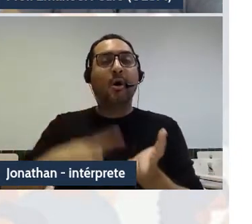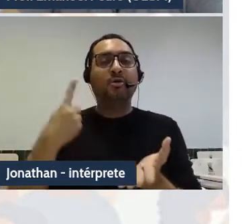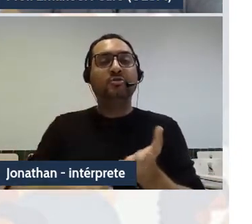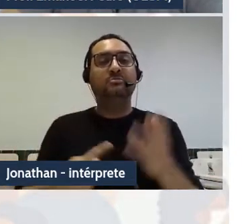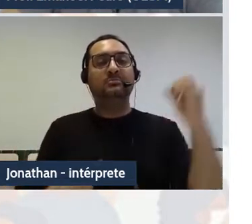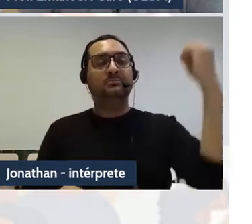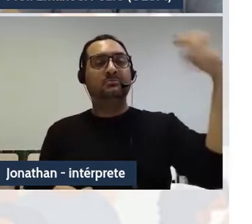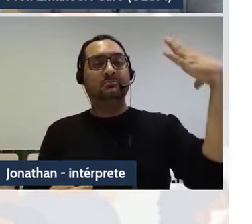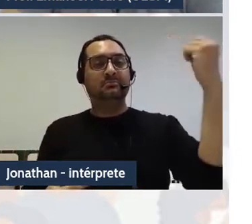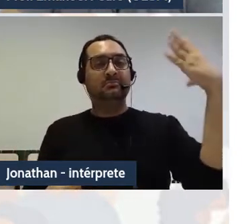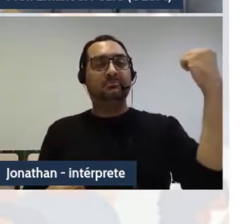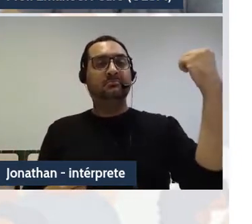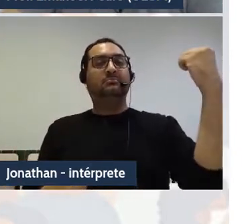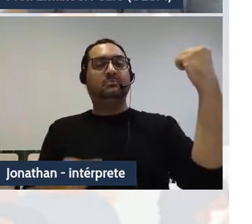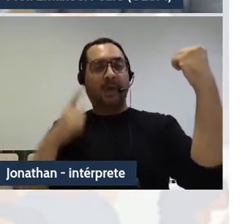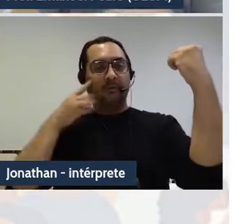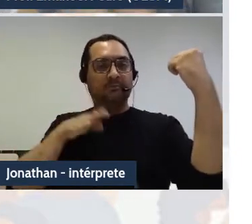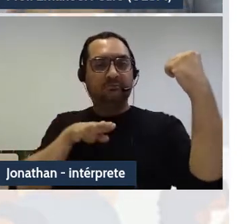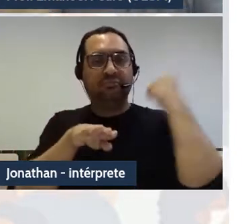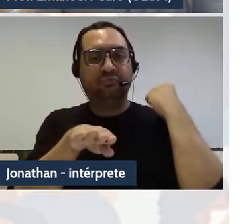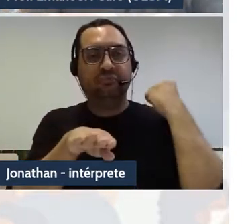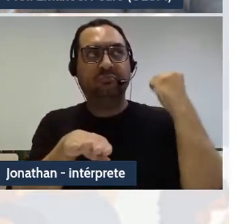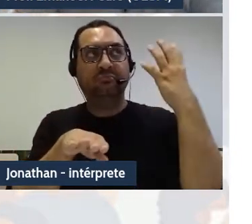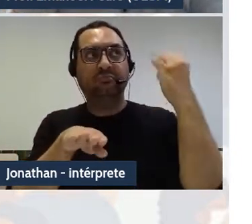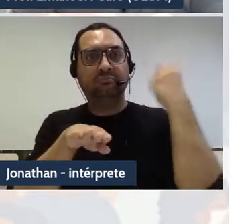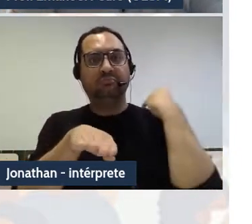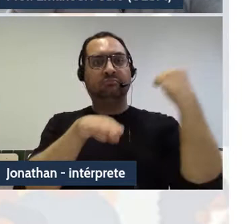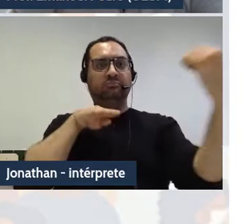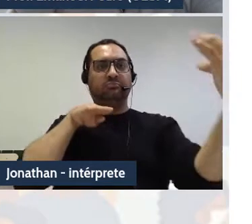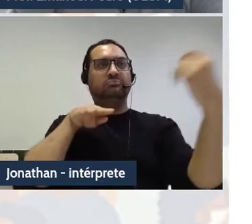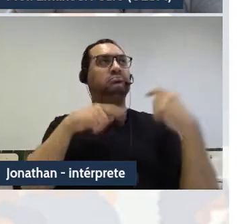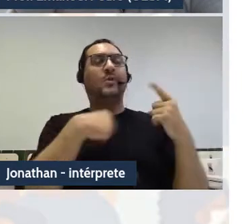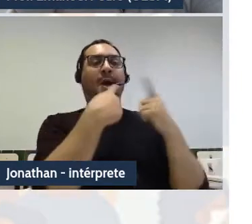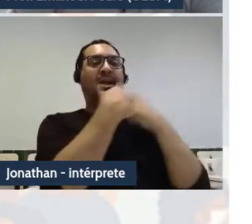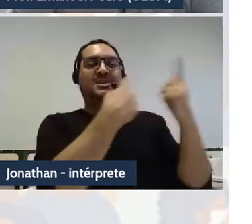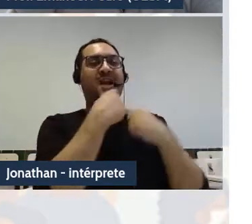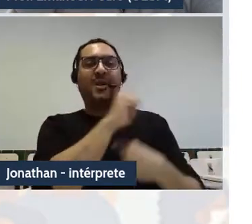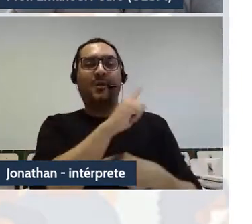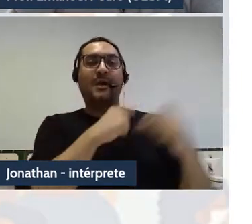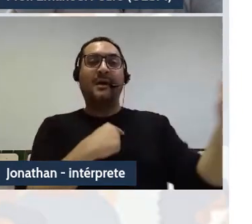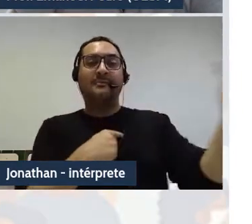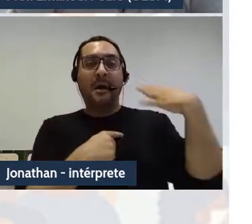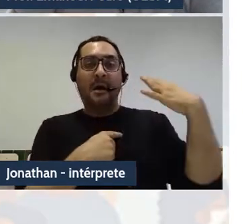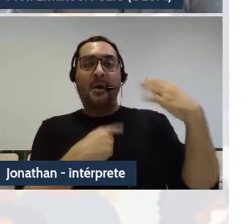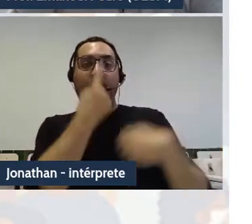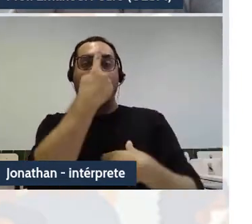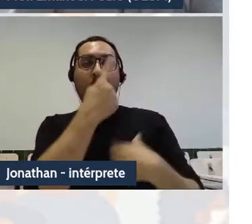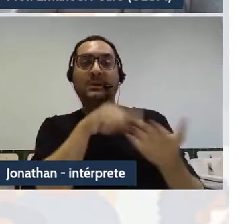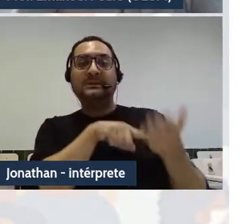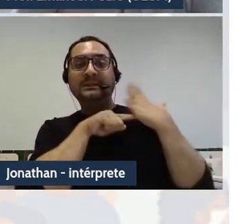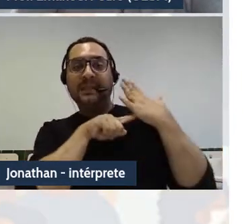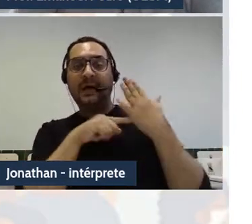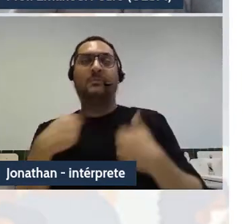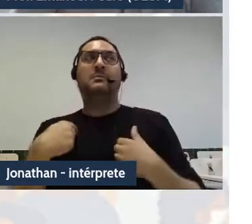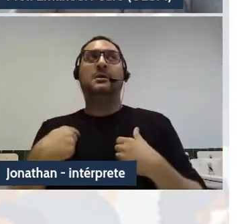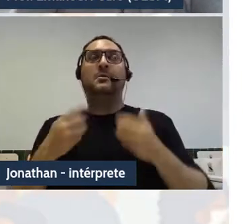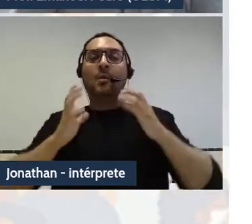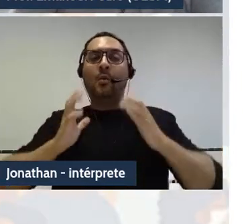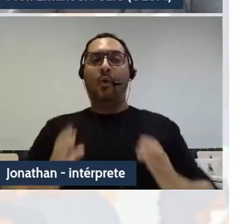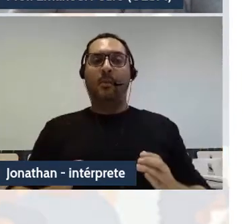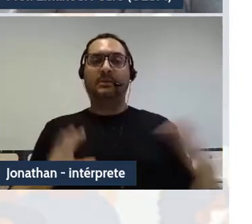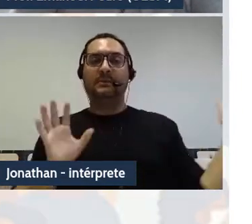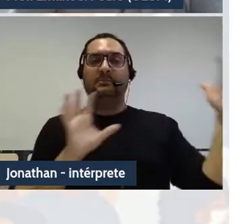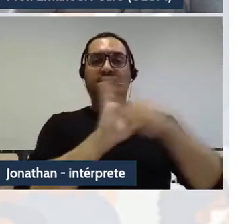destinatário apenas um comportamento. E eu queria muito destacar isso que a professora Diana nos fala, de que